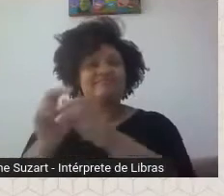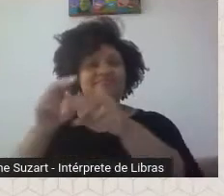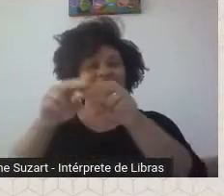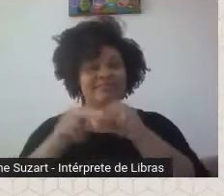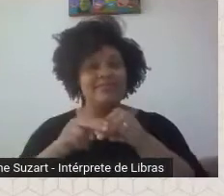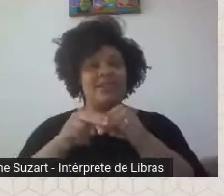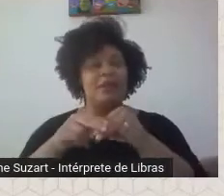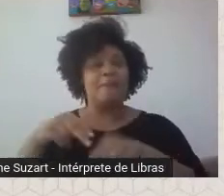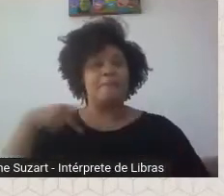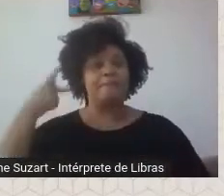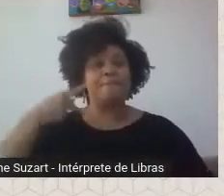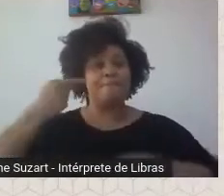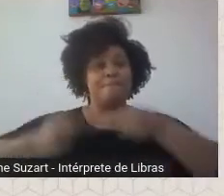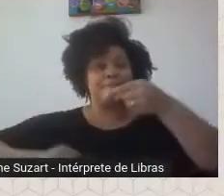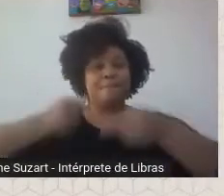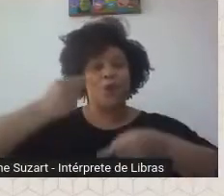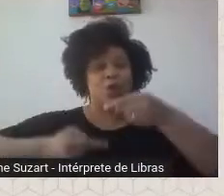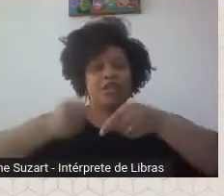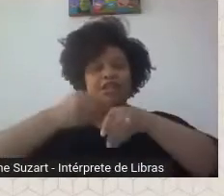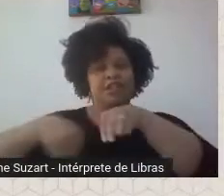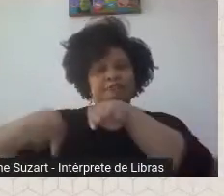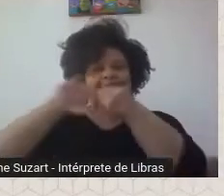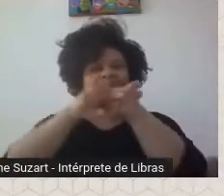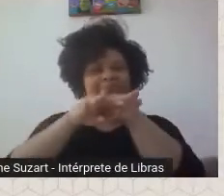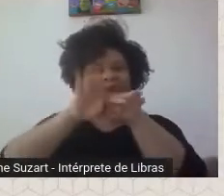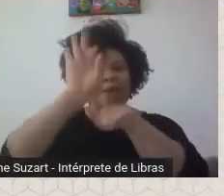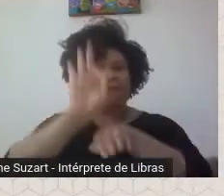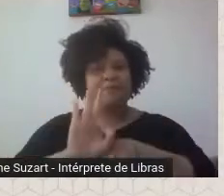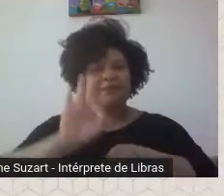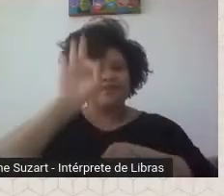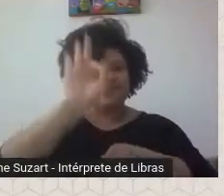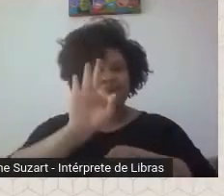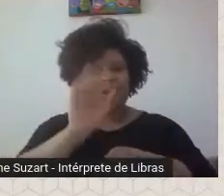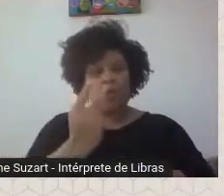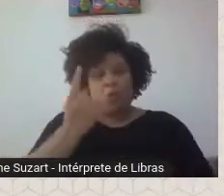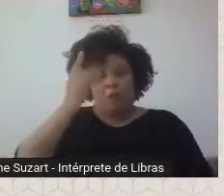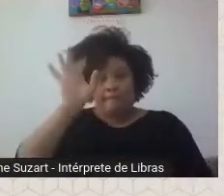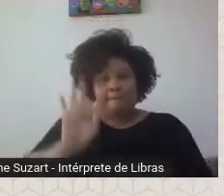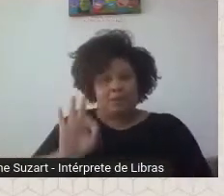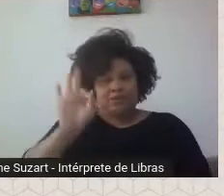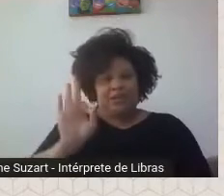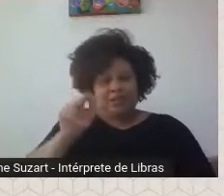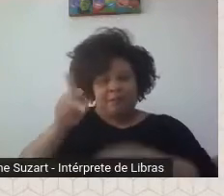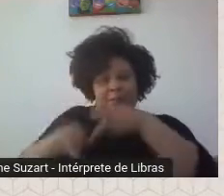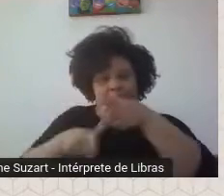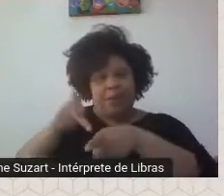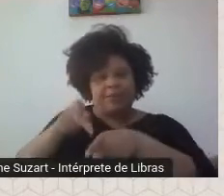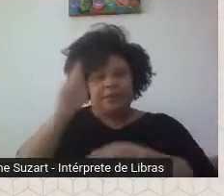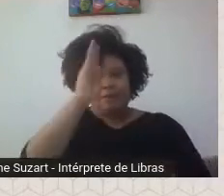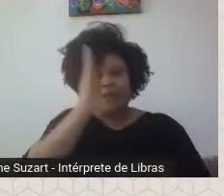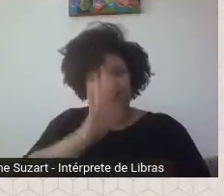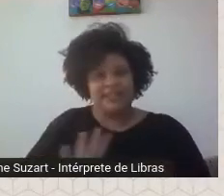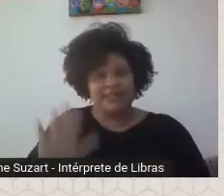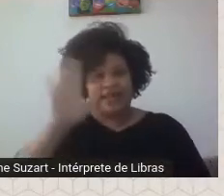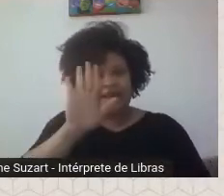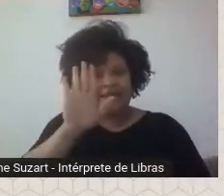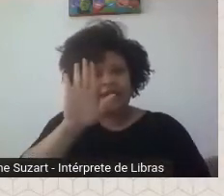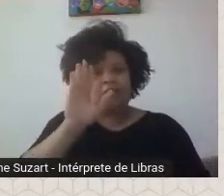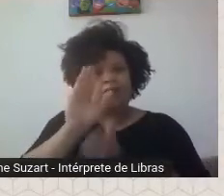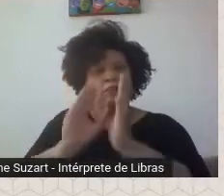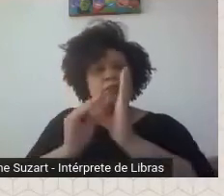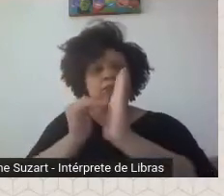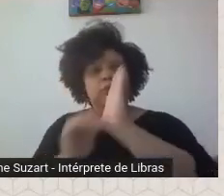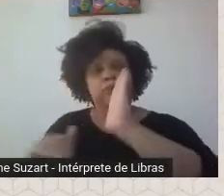mais pobres nas universidades passasse de 1% da população brasileira em 1995 para 6% em 2019.